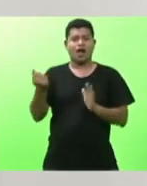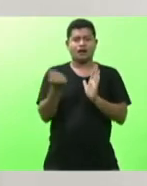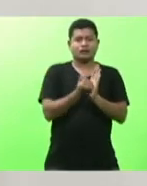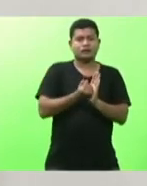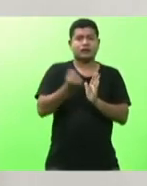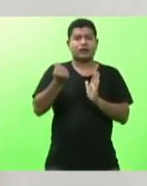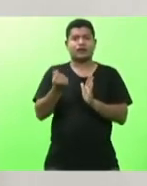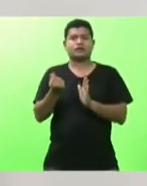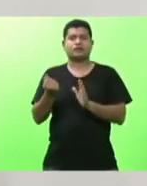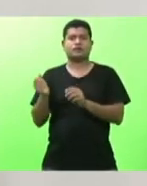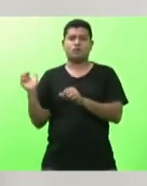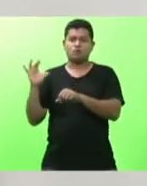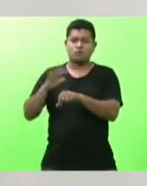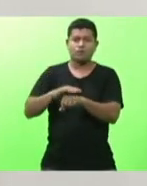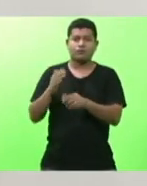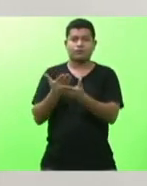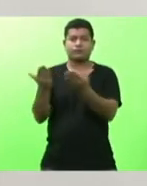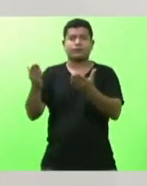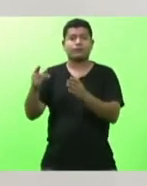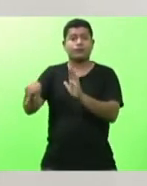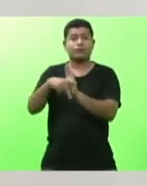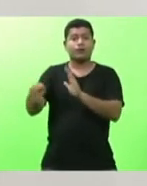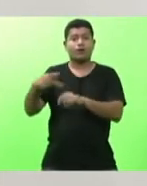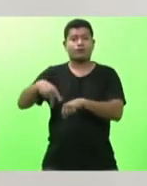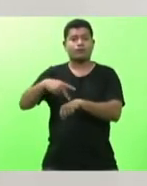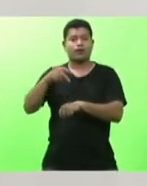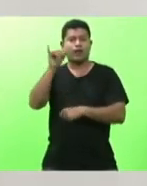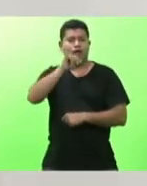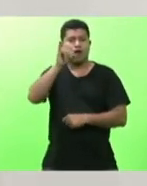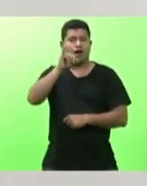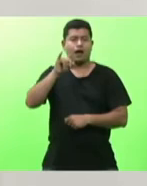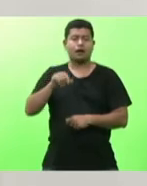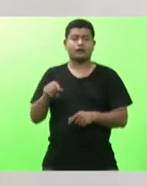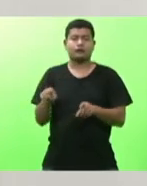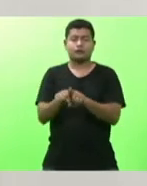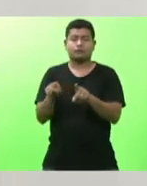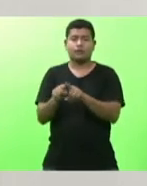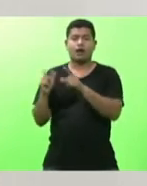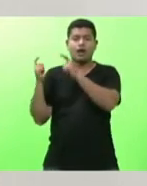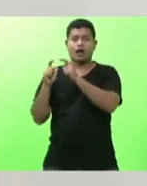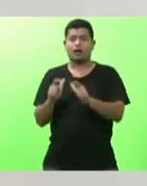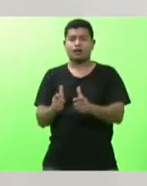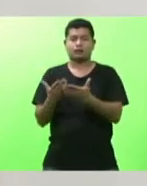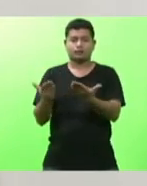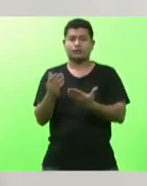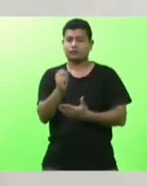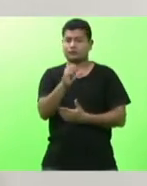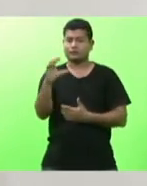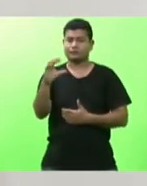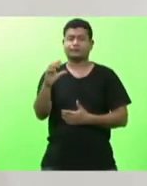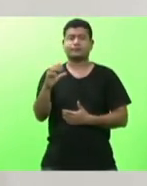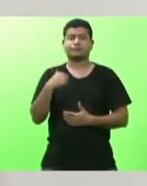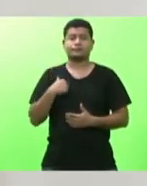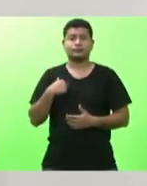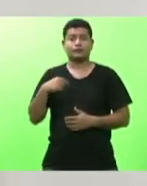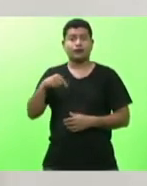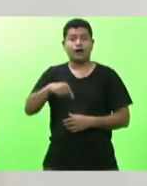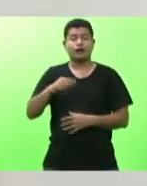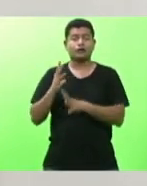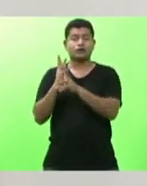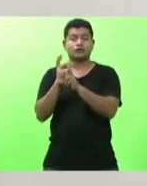imigrantes italianos e seus descendentes aqui em santa catarina santa catarina possui hoje cerca